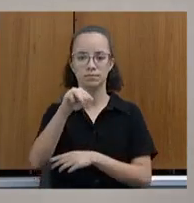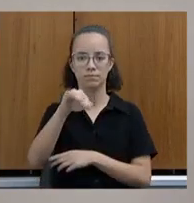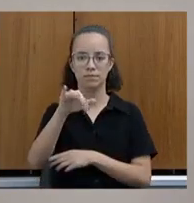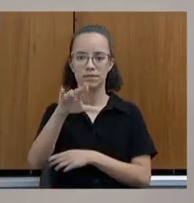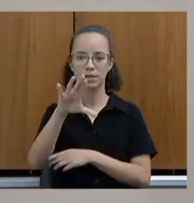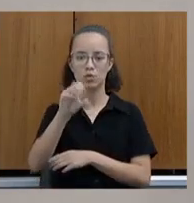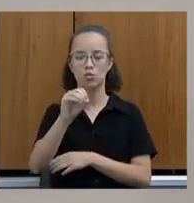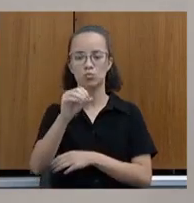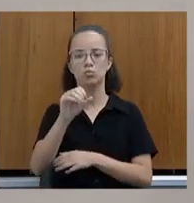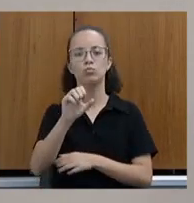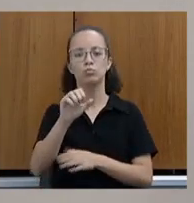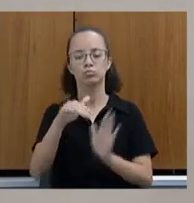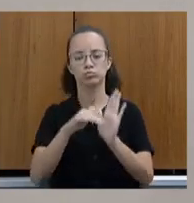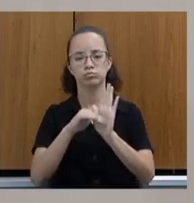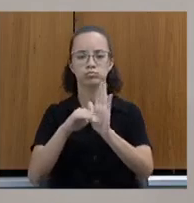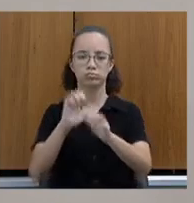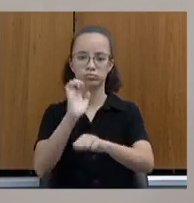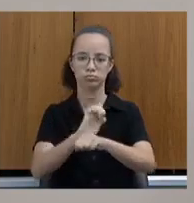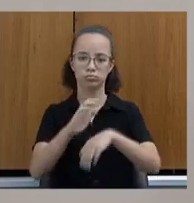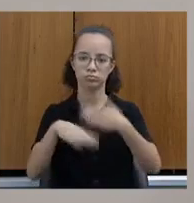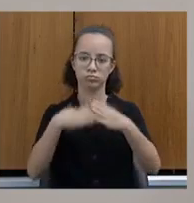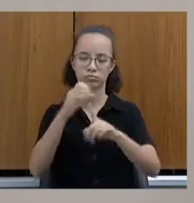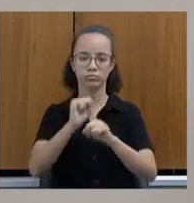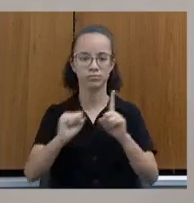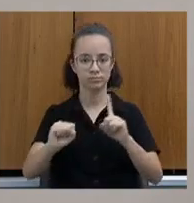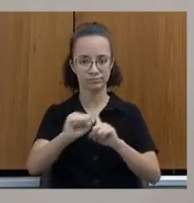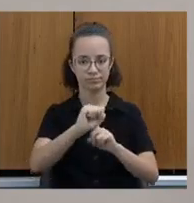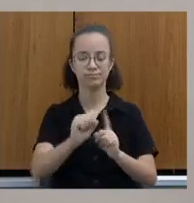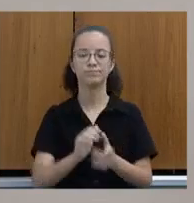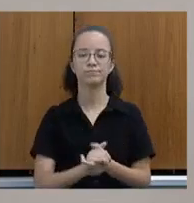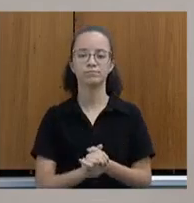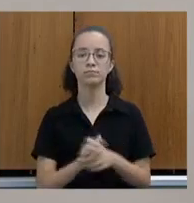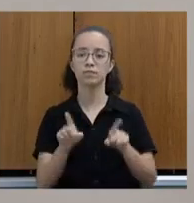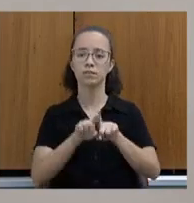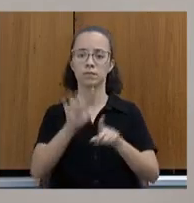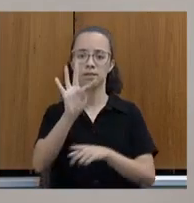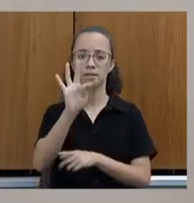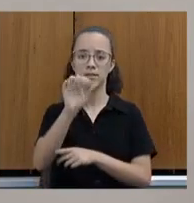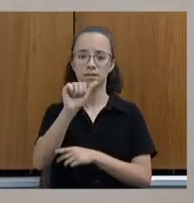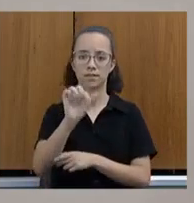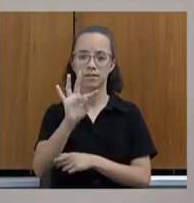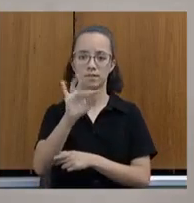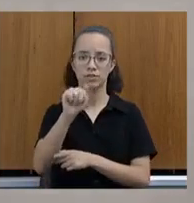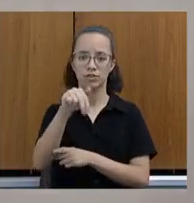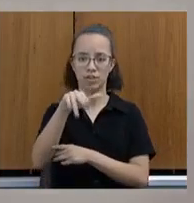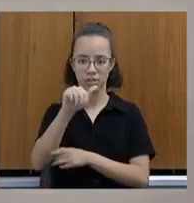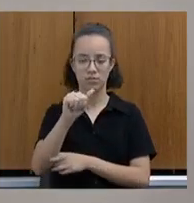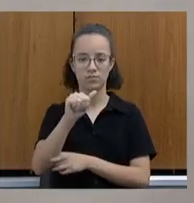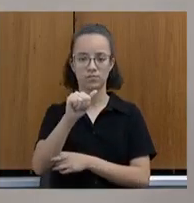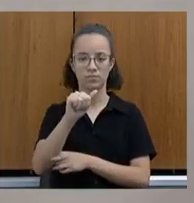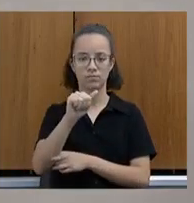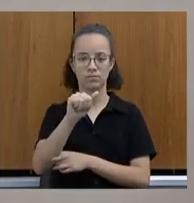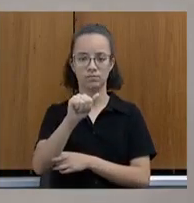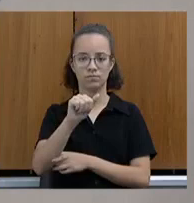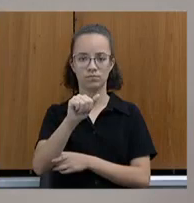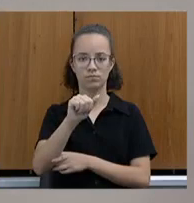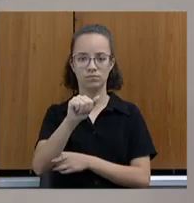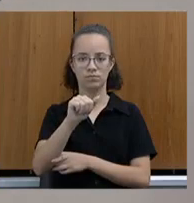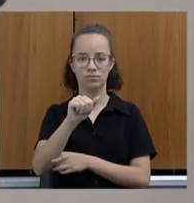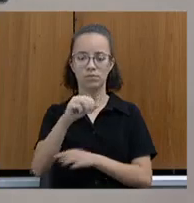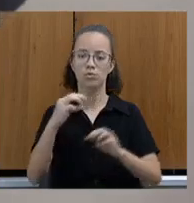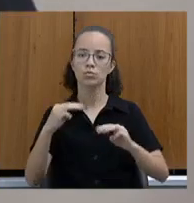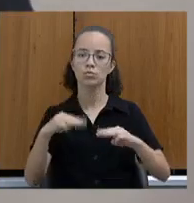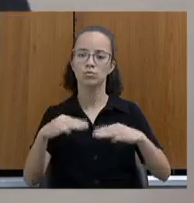gabinete da Secretaria de Estado de Desenvolvimento Social, Tatiana do Ministério,